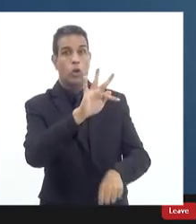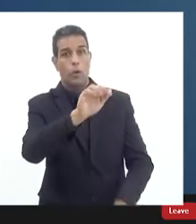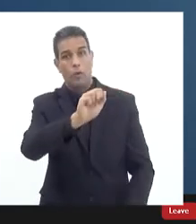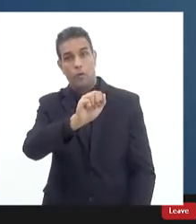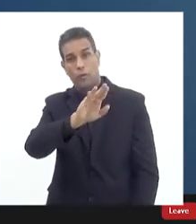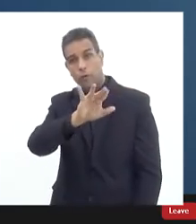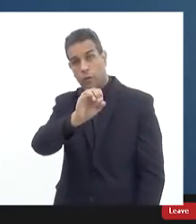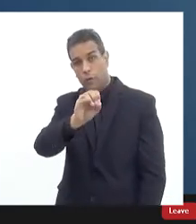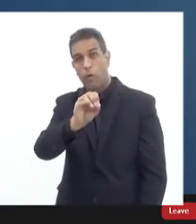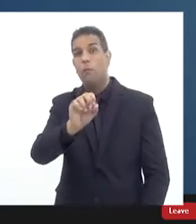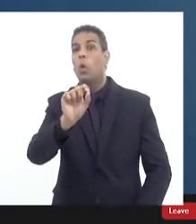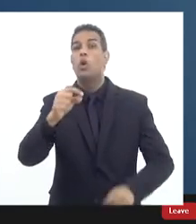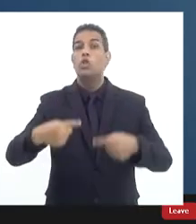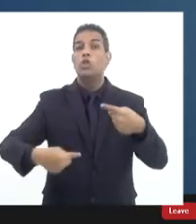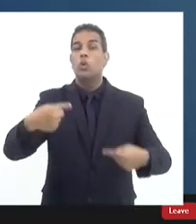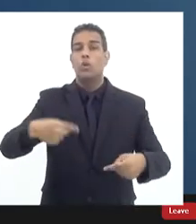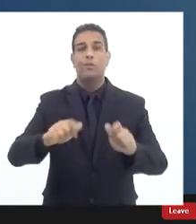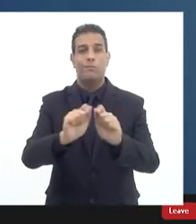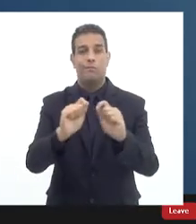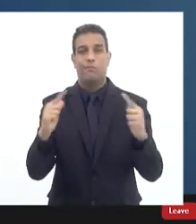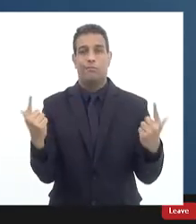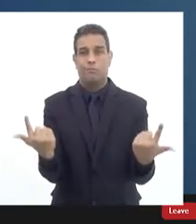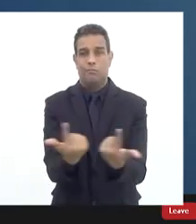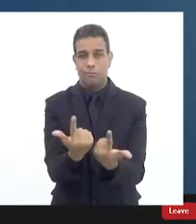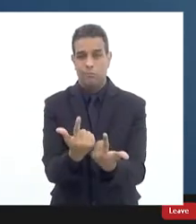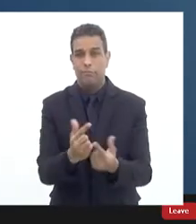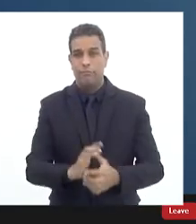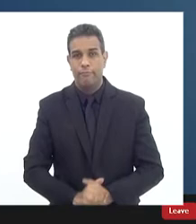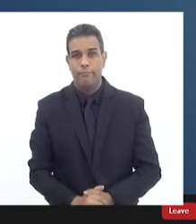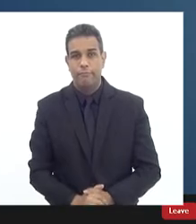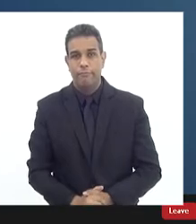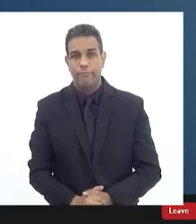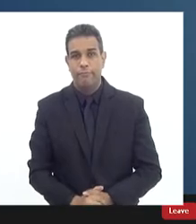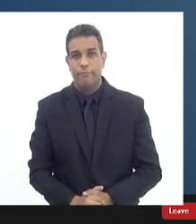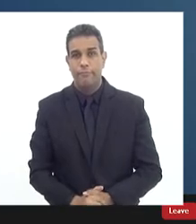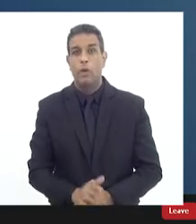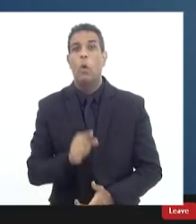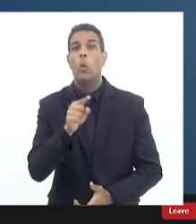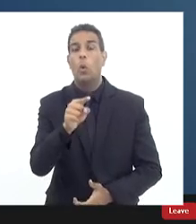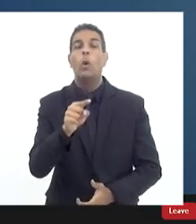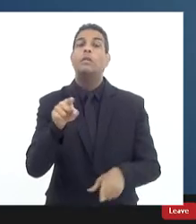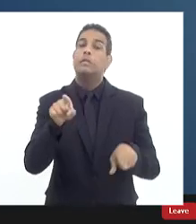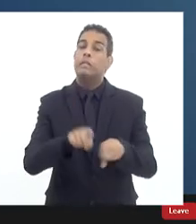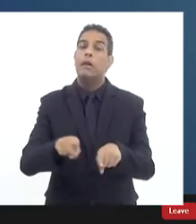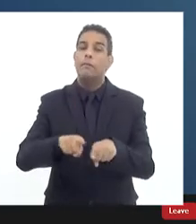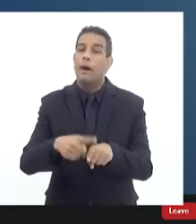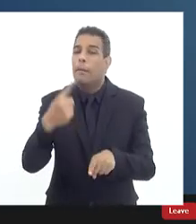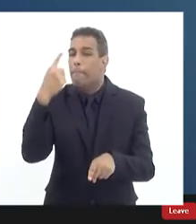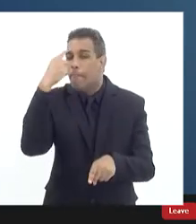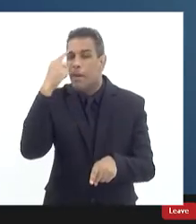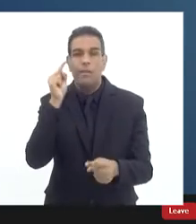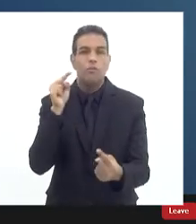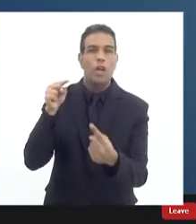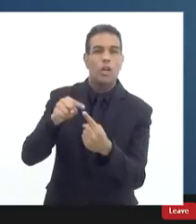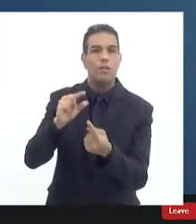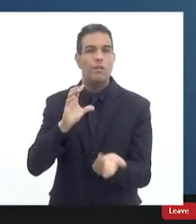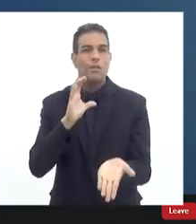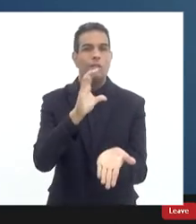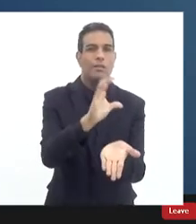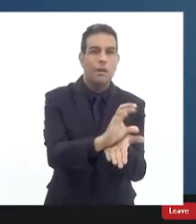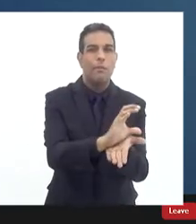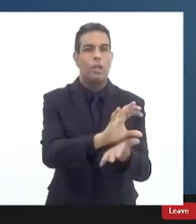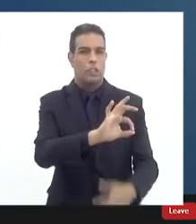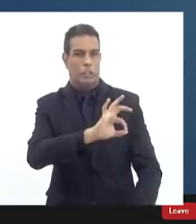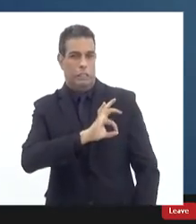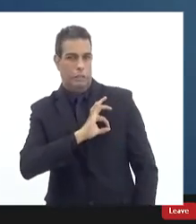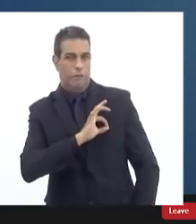são essenciais que essa casa passa uma eu acho que passa pela discussão do orçamento da Segurança Pública até porque